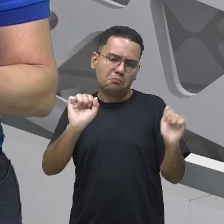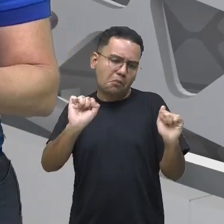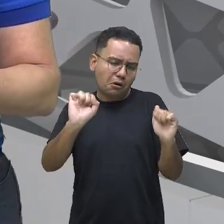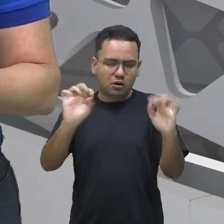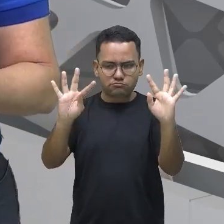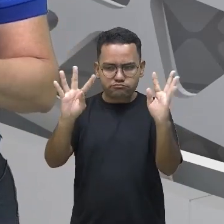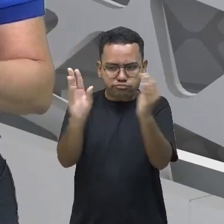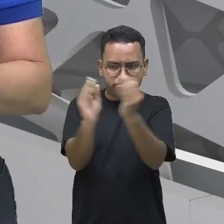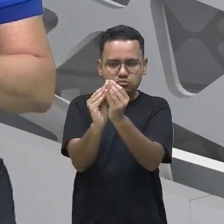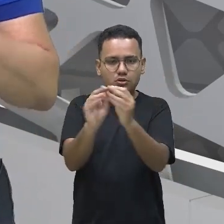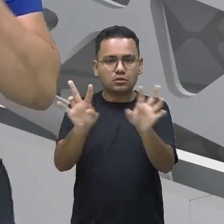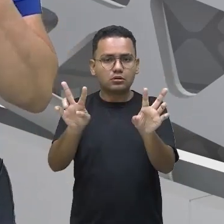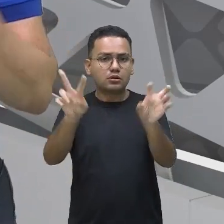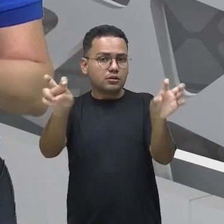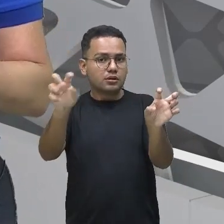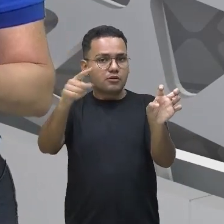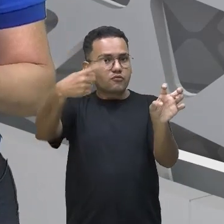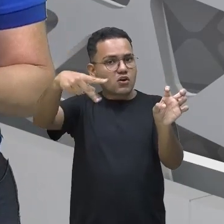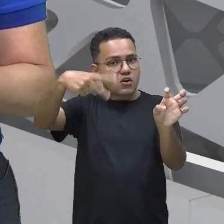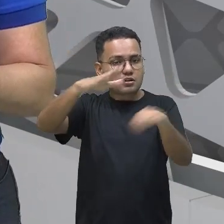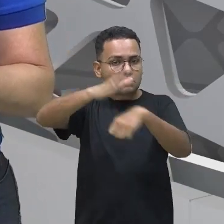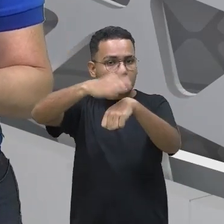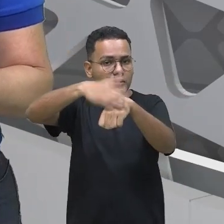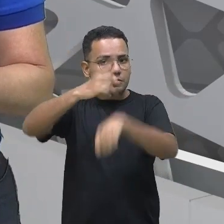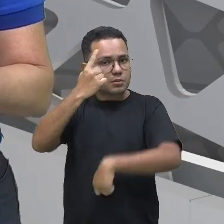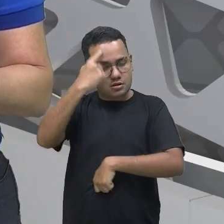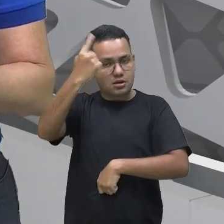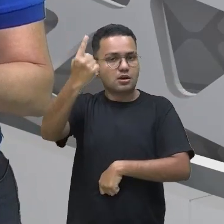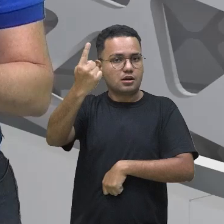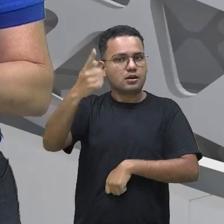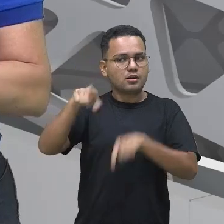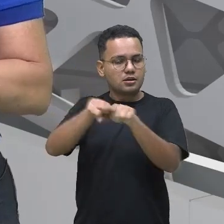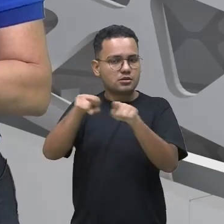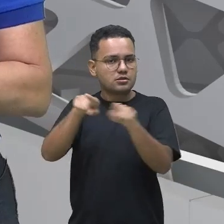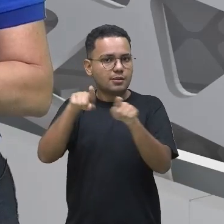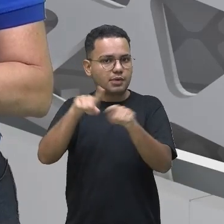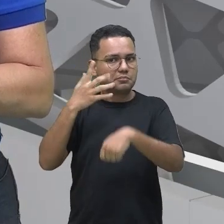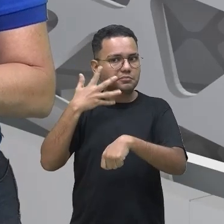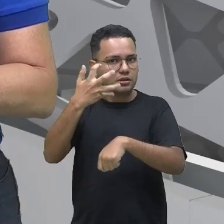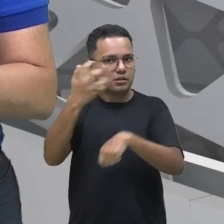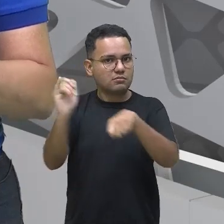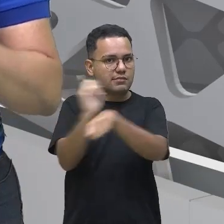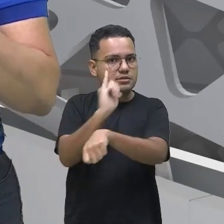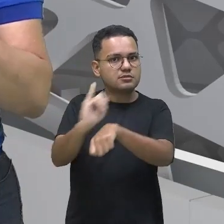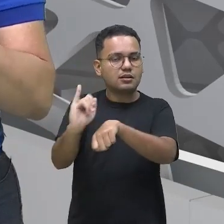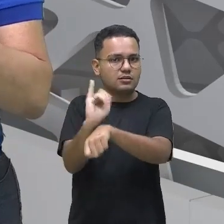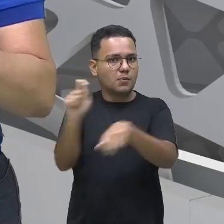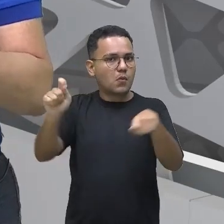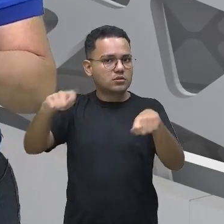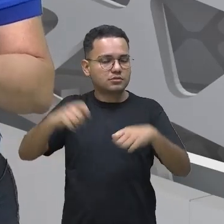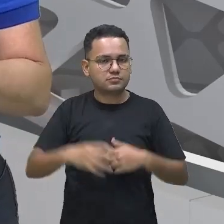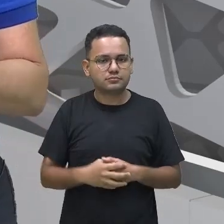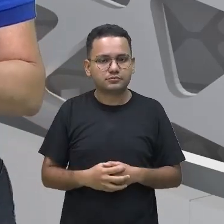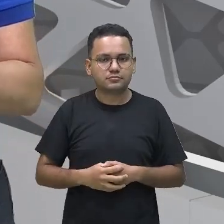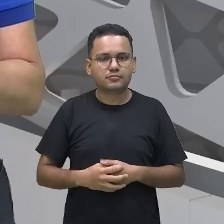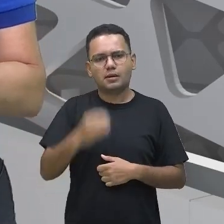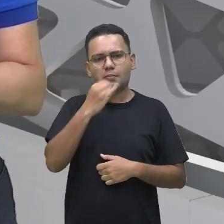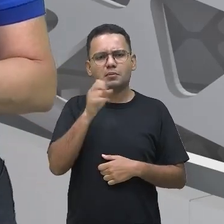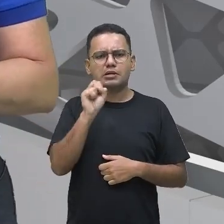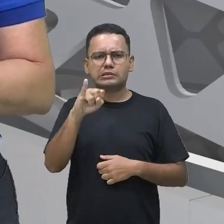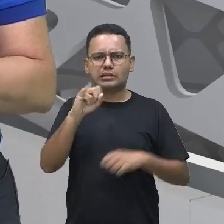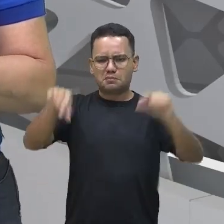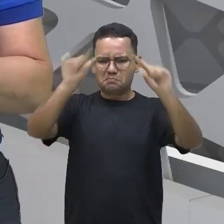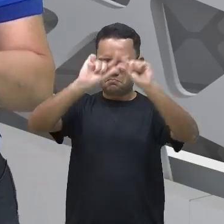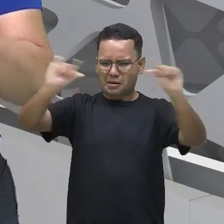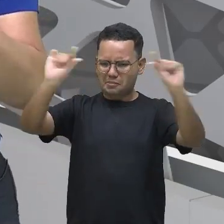criativo, um título que chame a atenção do leitor, porque, de repente, se você colocar um título muito longo,